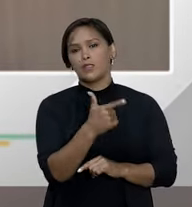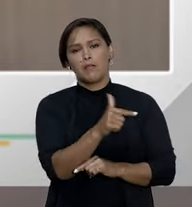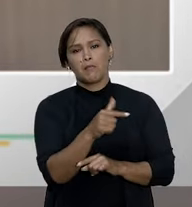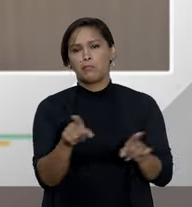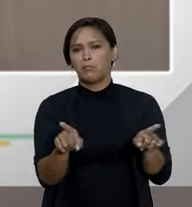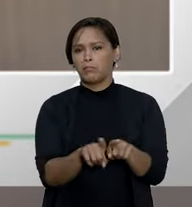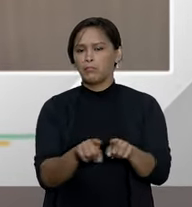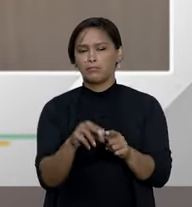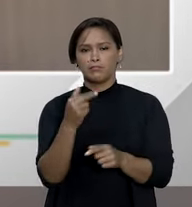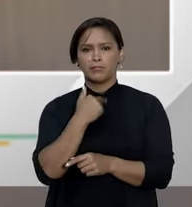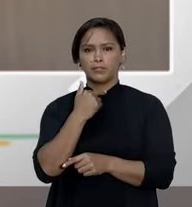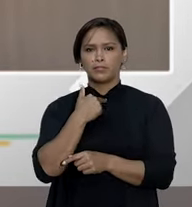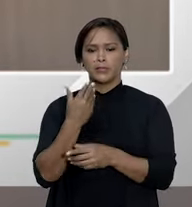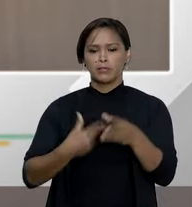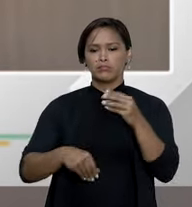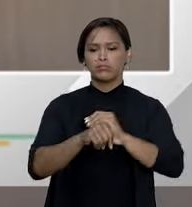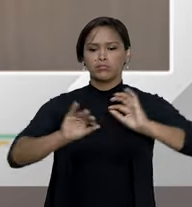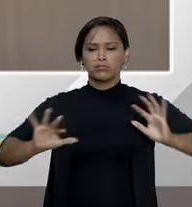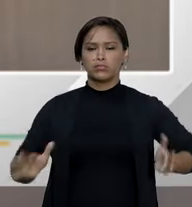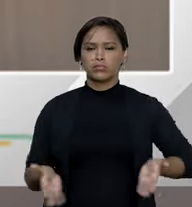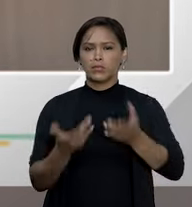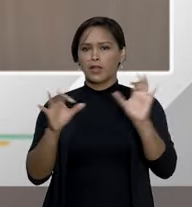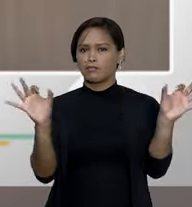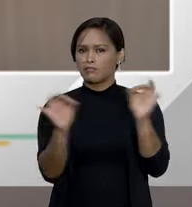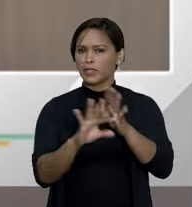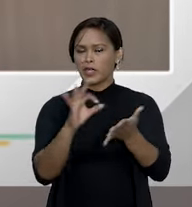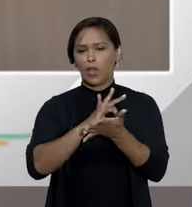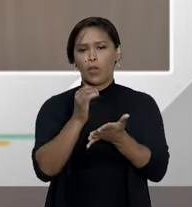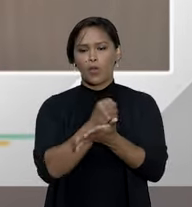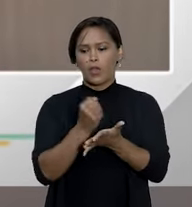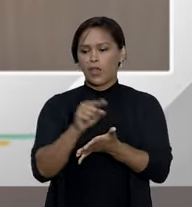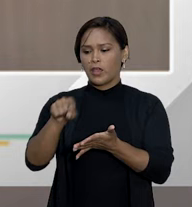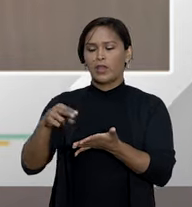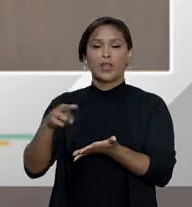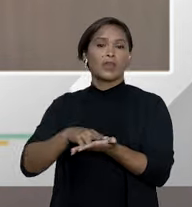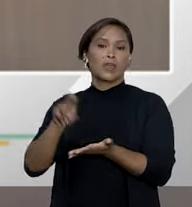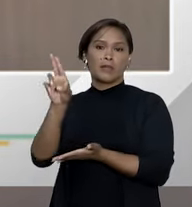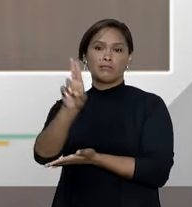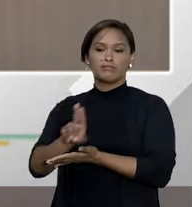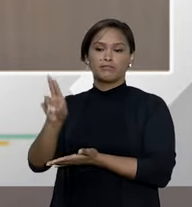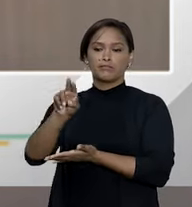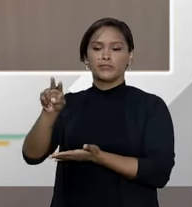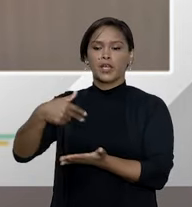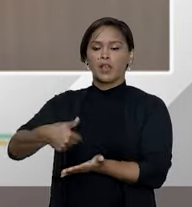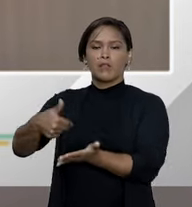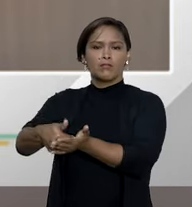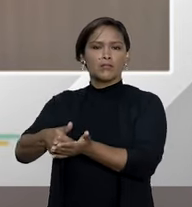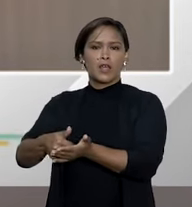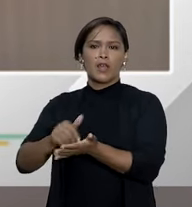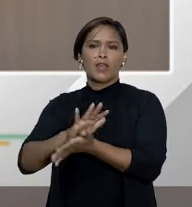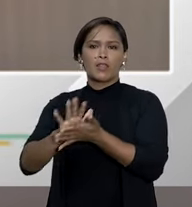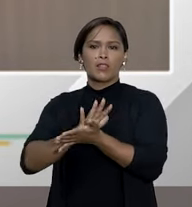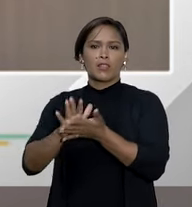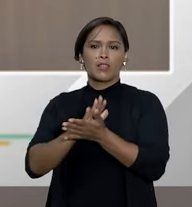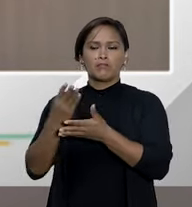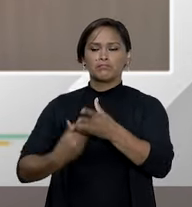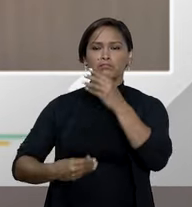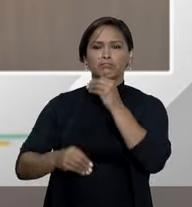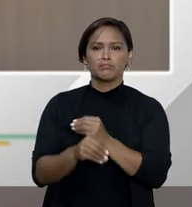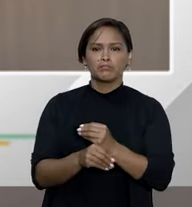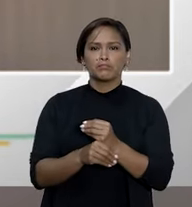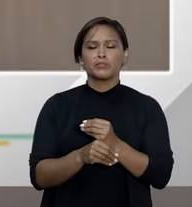e de forma imotivada, reacinda o contrato e deixe aquele usuário sem o atendimento médico e devido